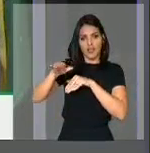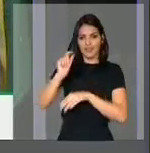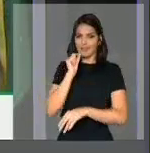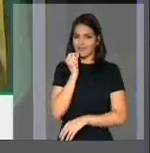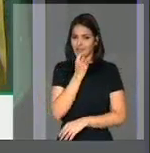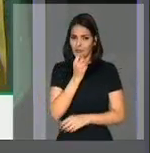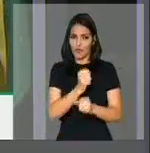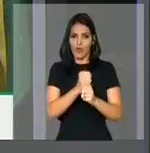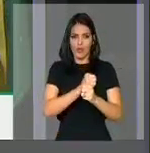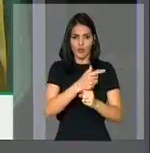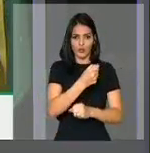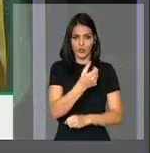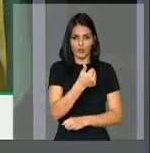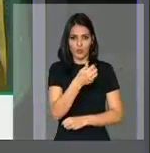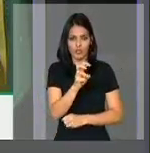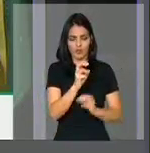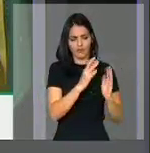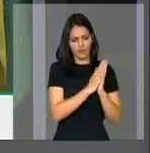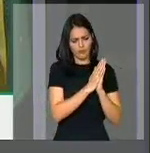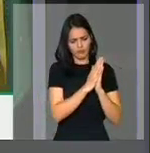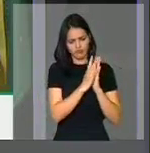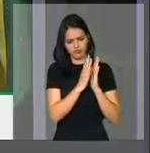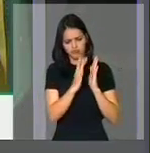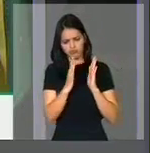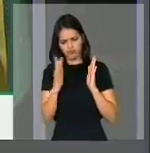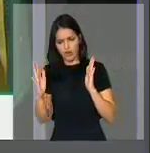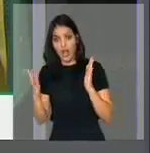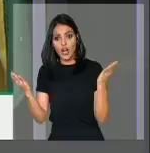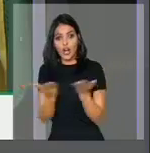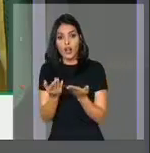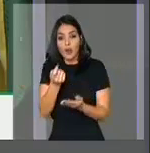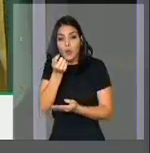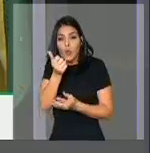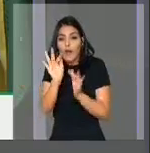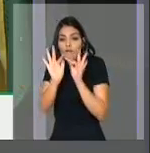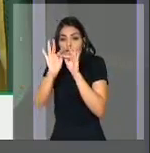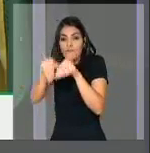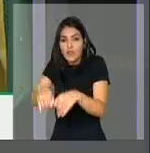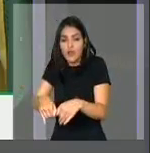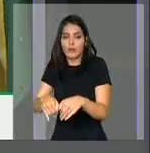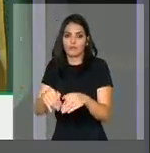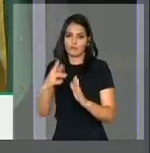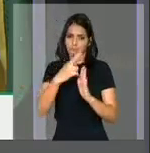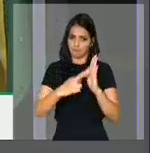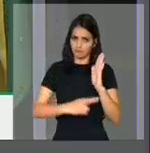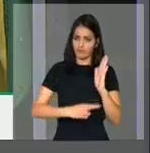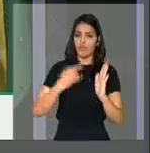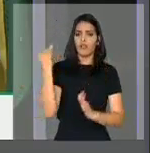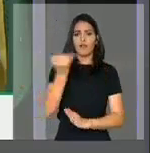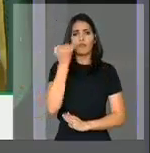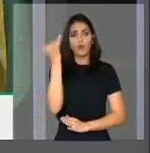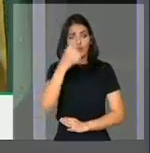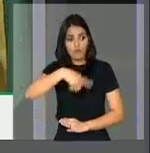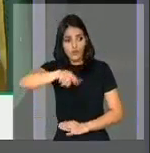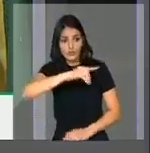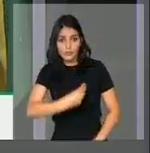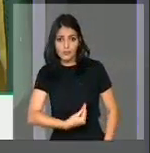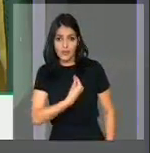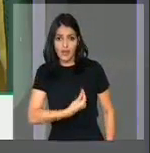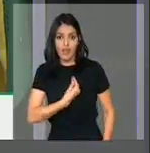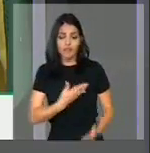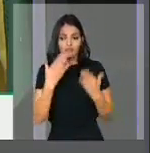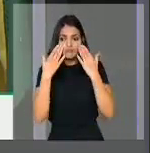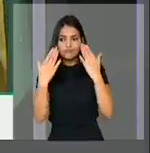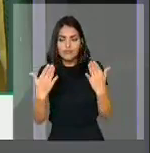chegando na reta final. É muito importante a presença de todos para que possam ver e comprovar